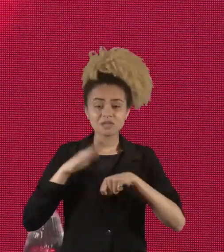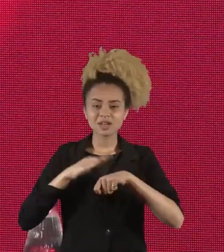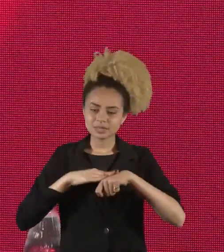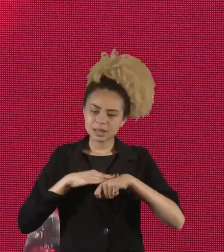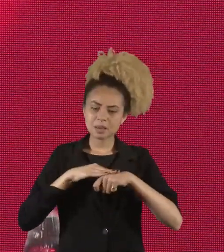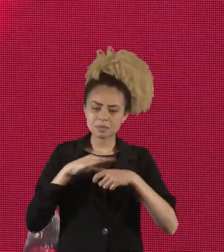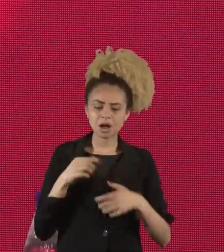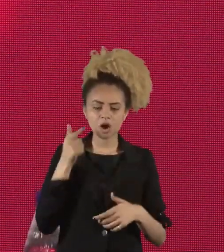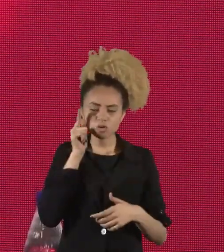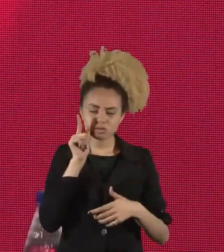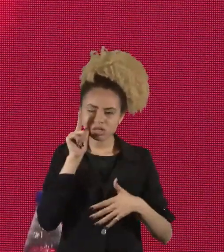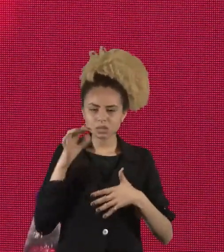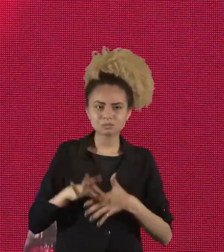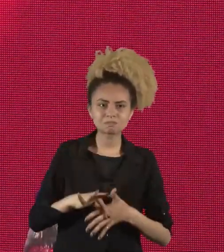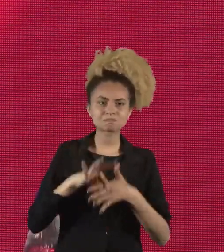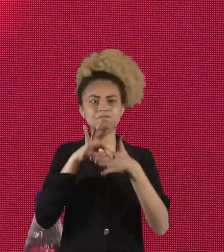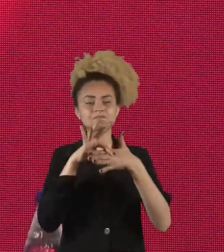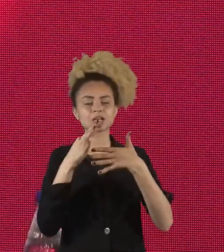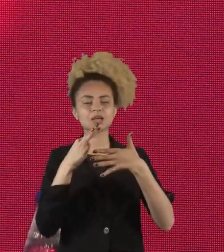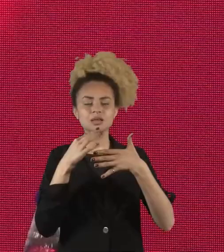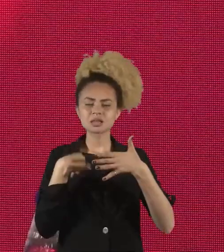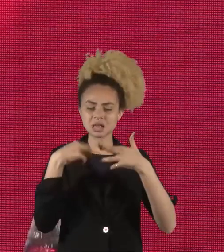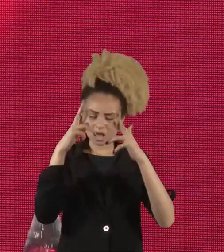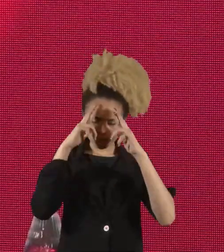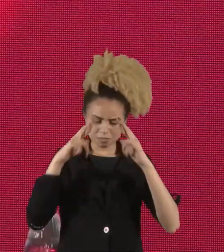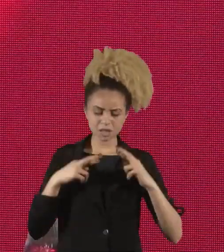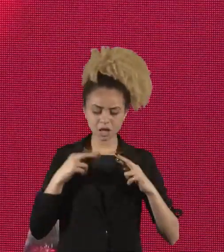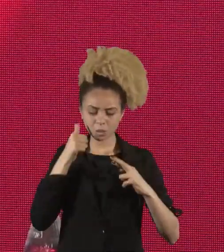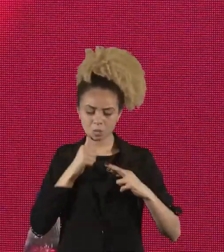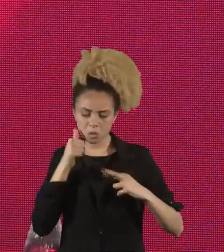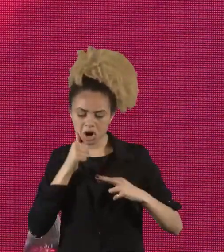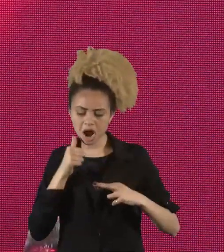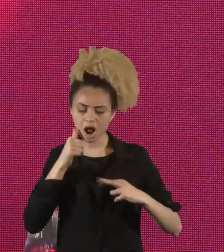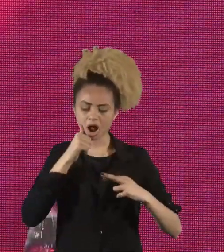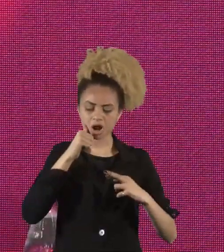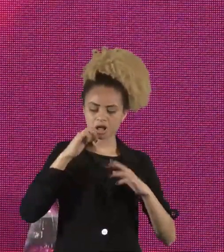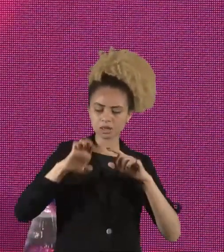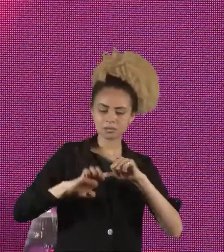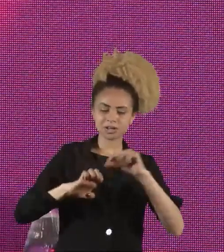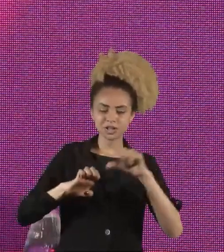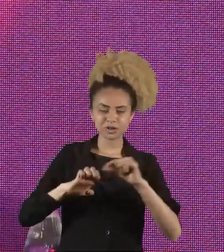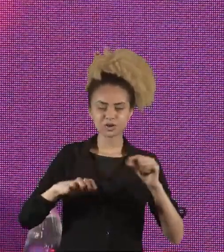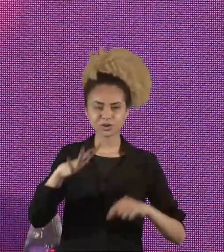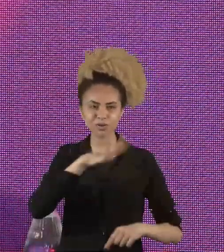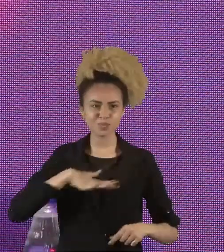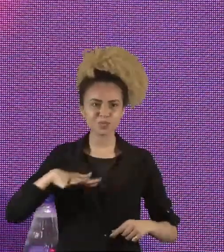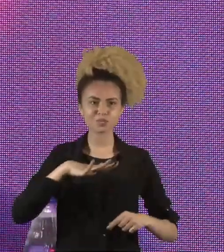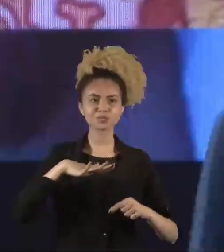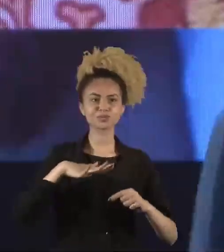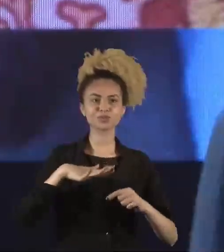respeitada como uma mulher empreendedora e líder no mundo jurídico criminal?